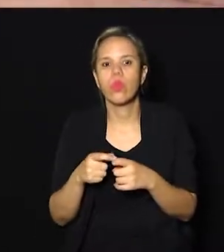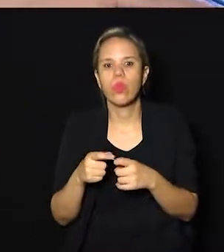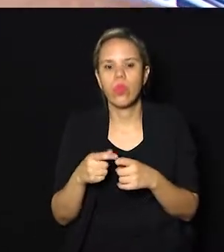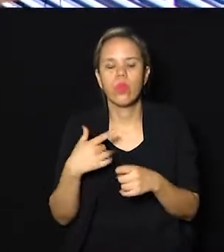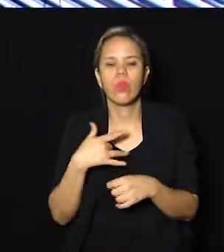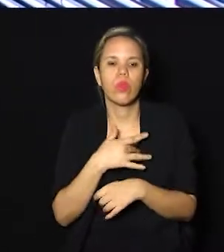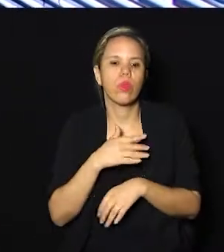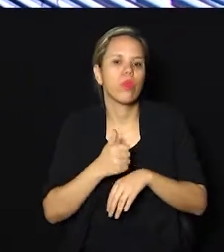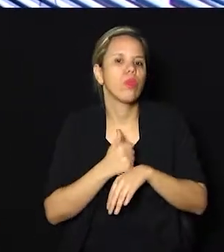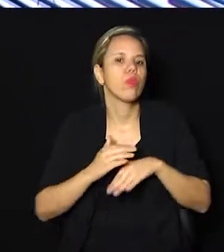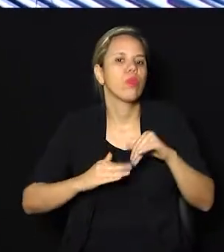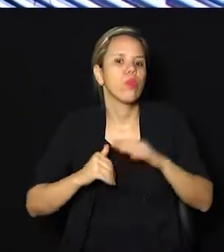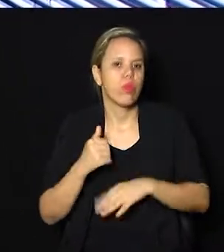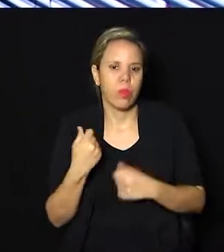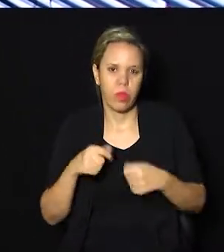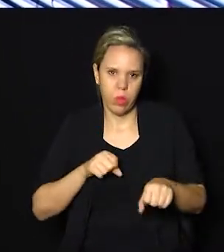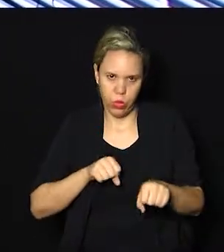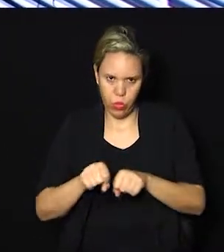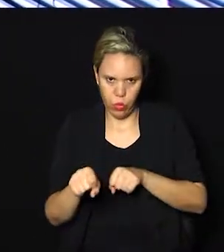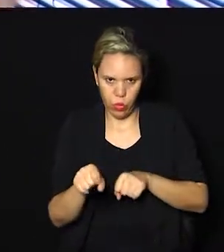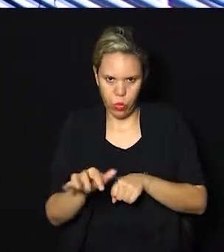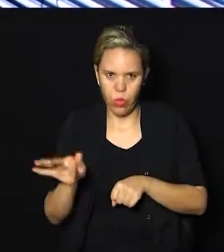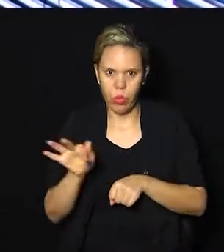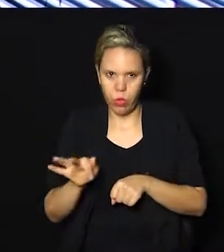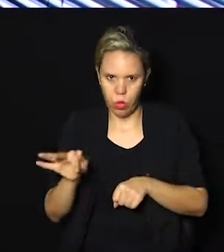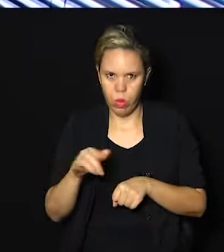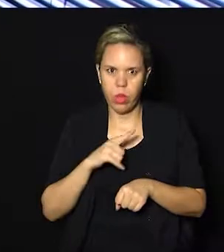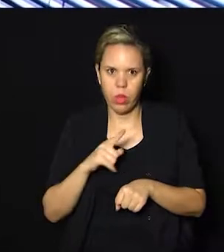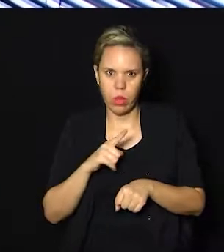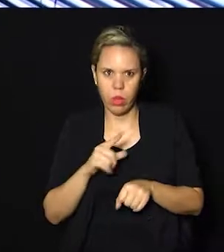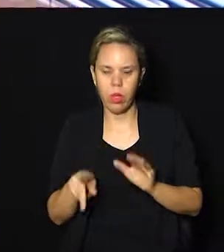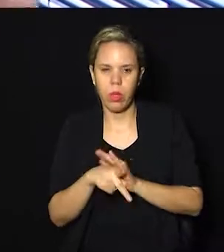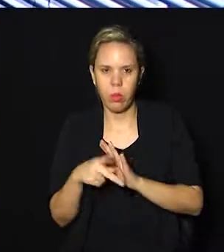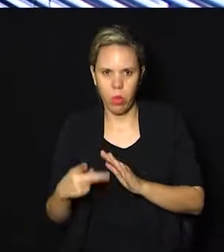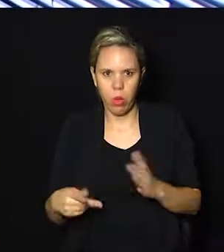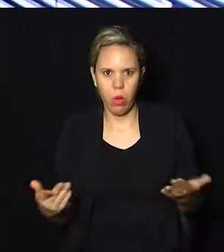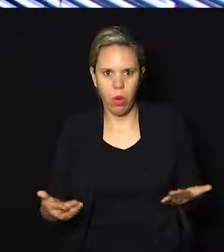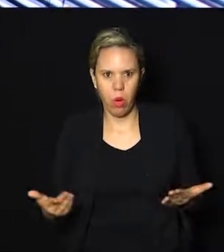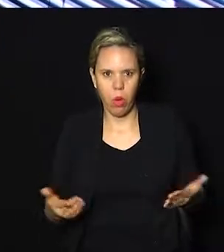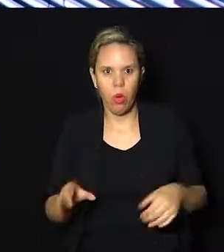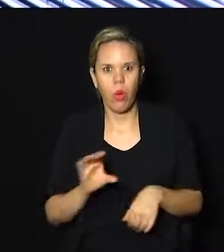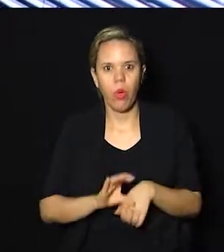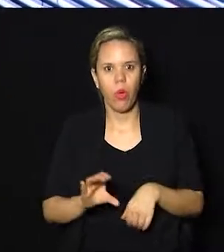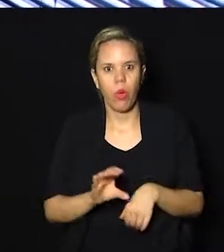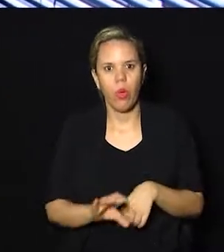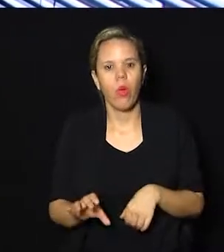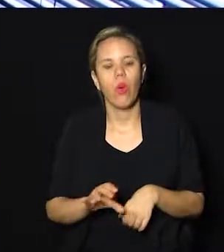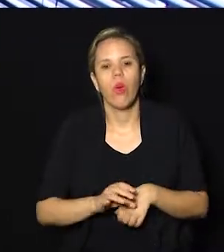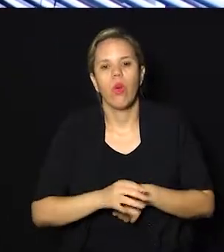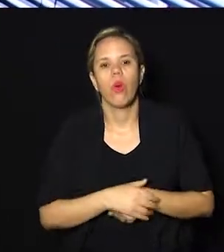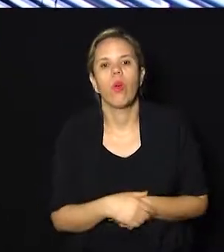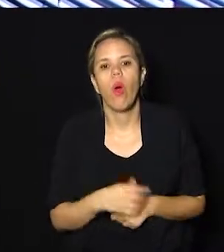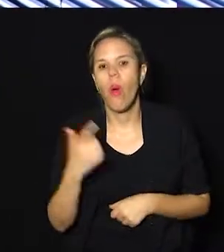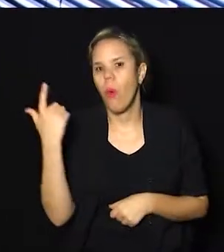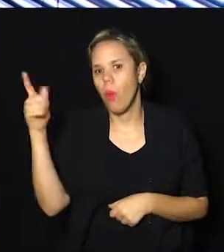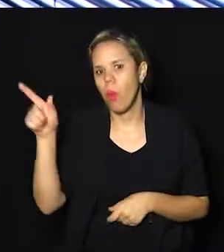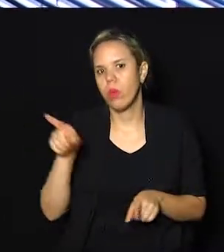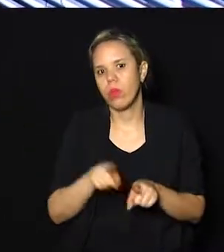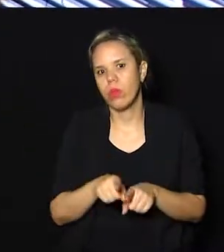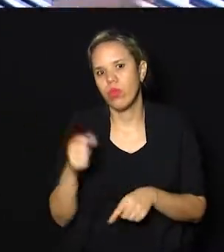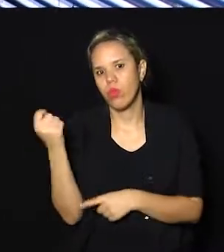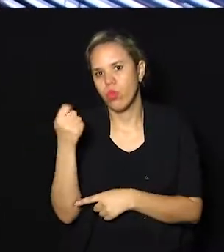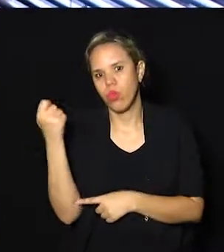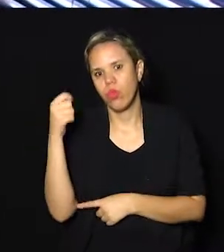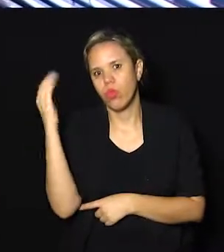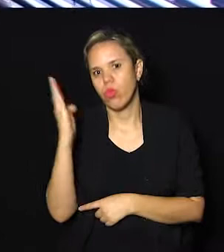alguém da área da saúde. Mas tem uma faculdade específica. Existe a faculdade de quiropraxia, ali em Morumbi. Tem uma outra aqui no